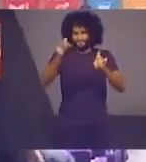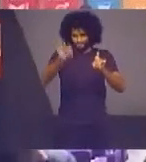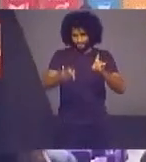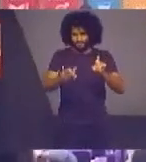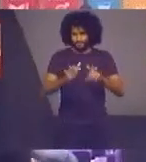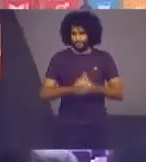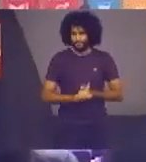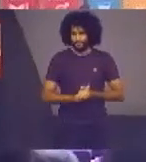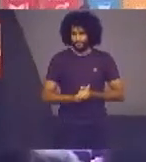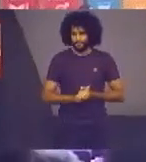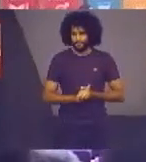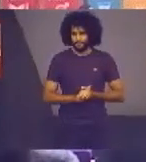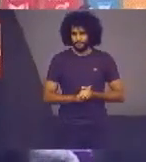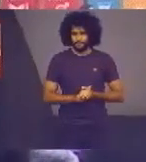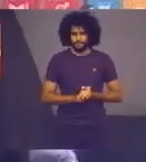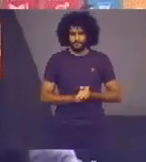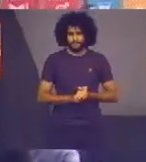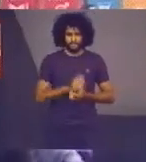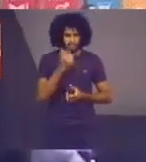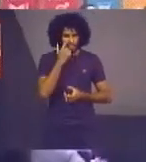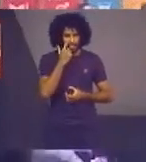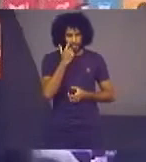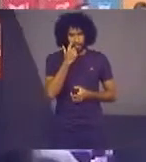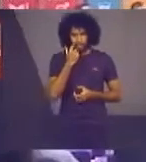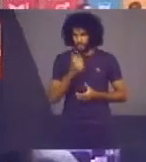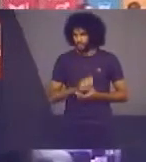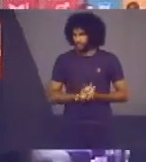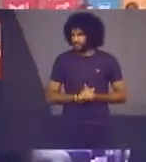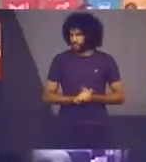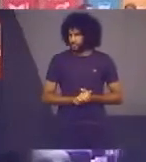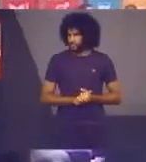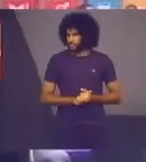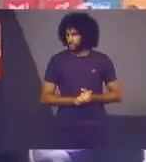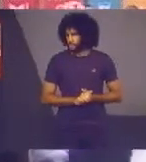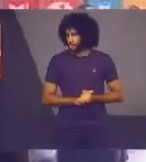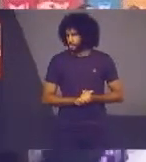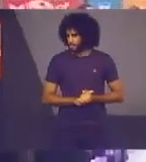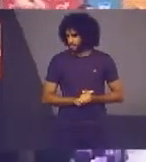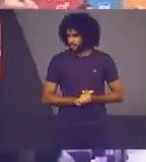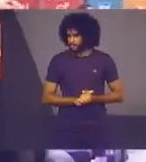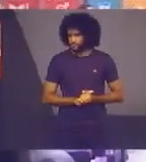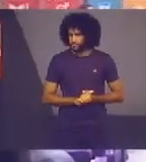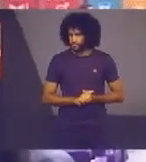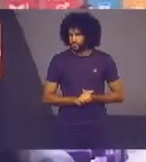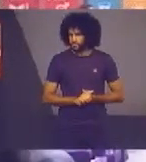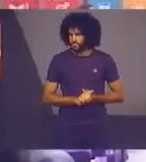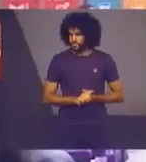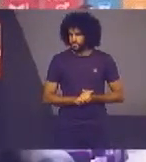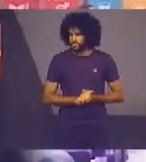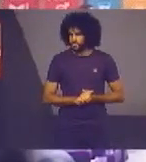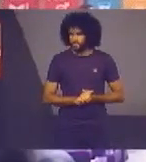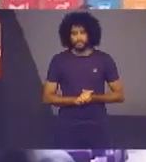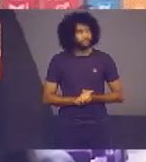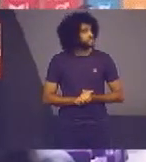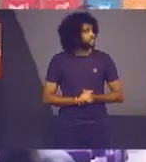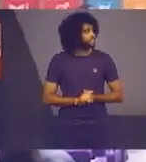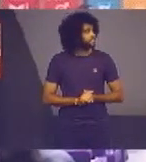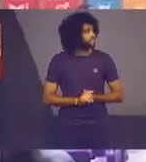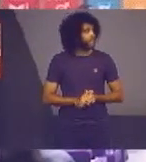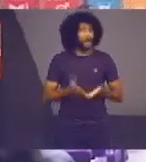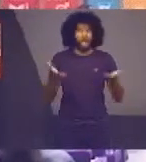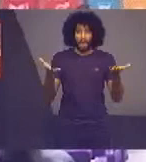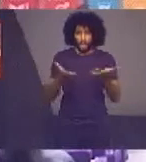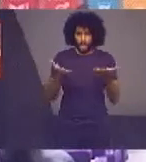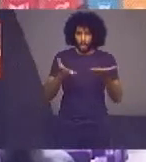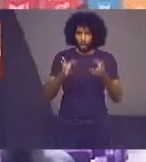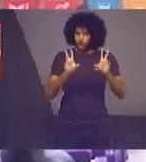agora, para falar